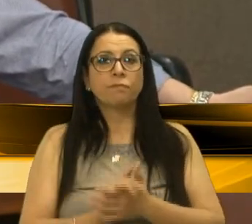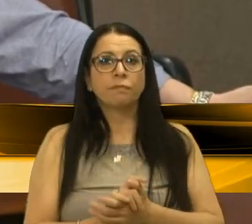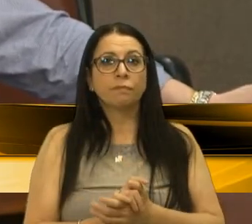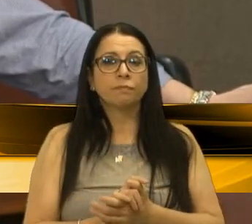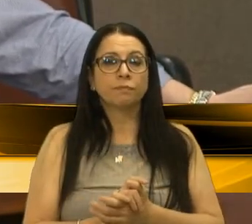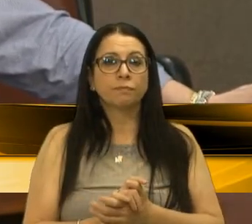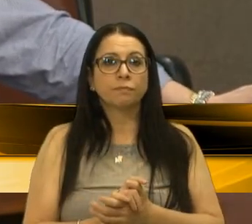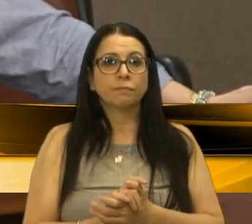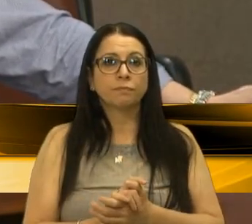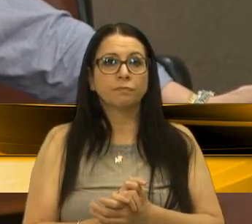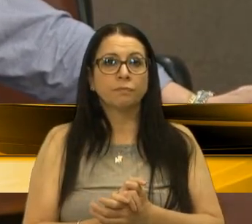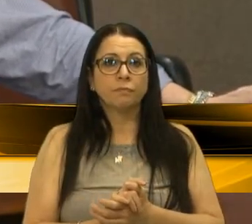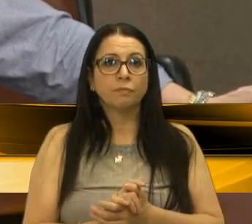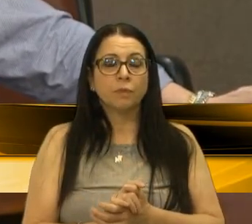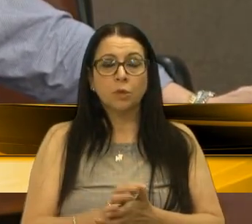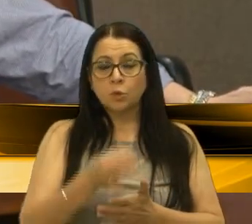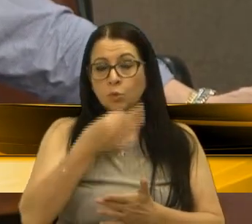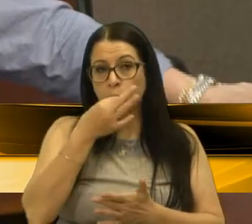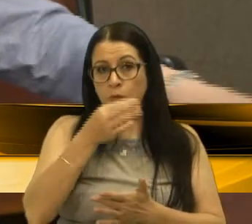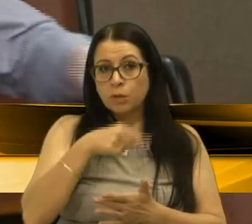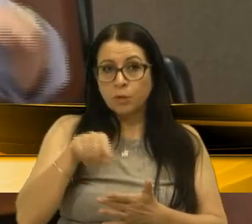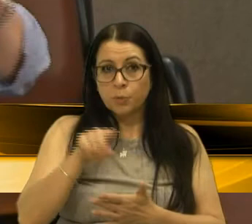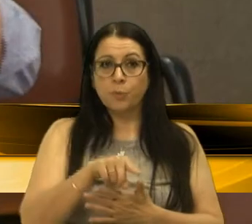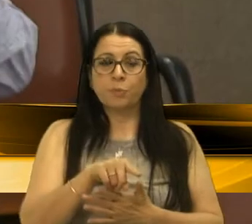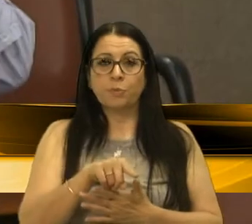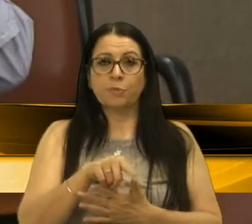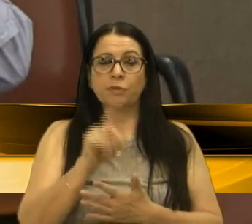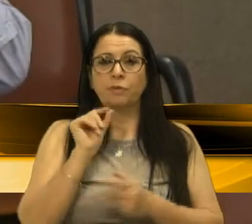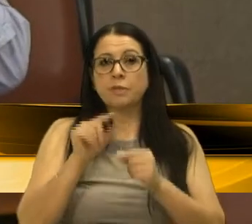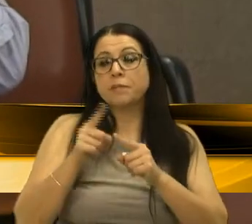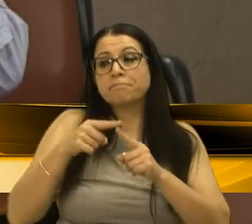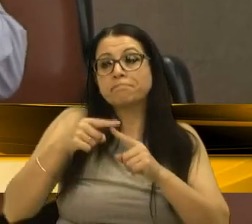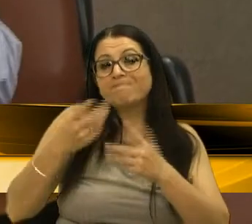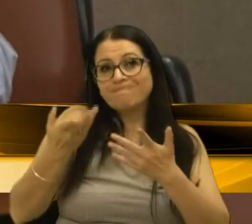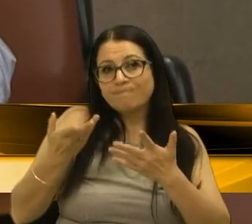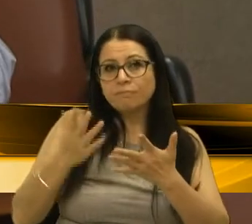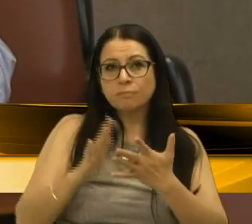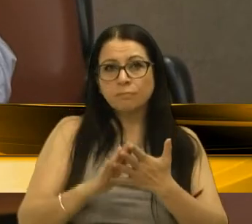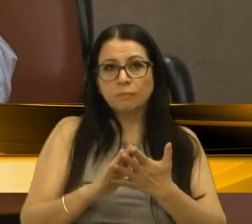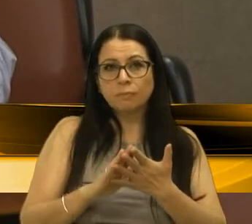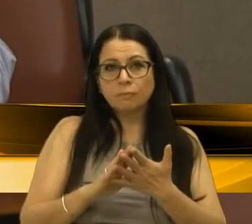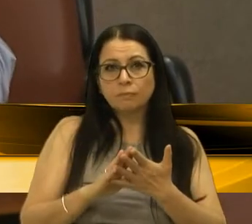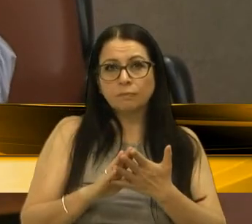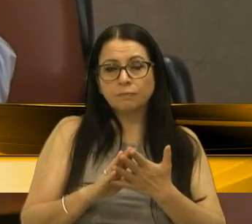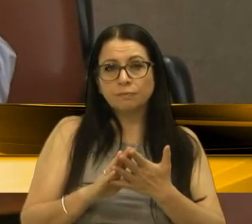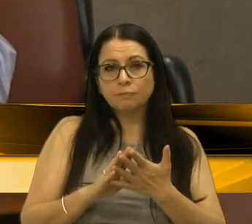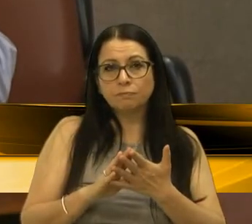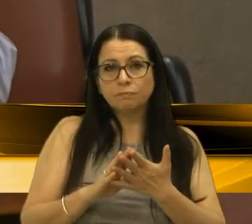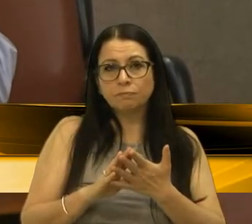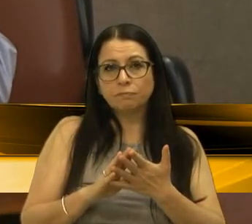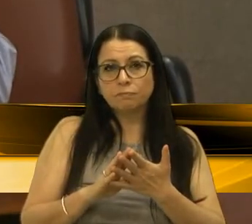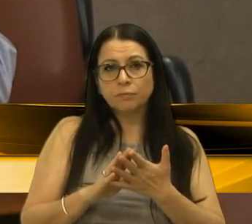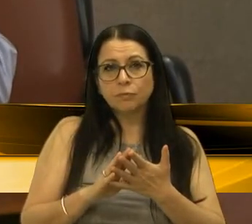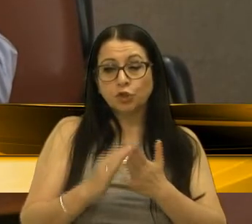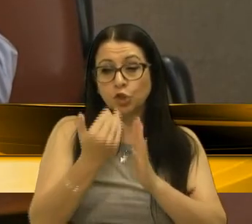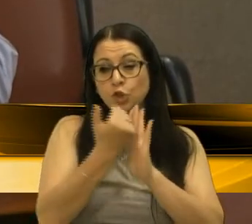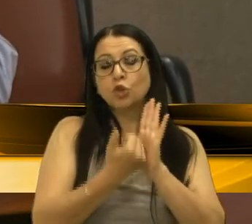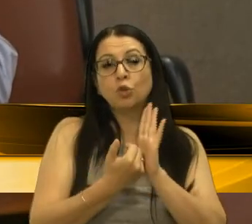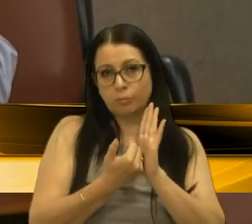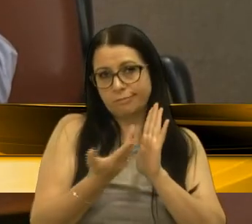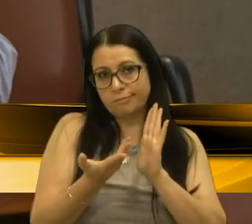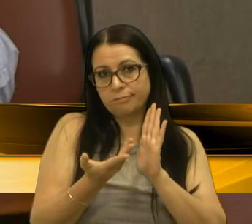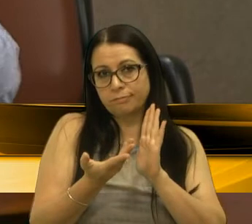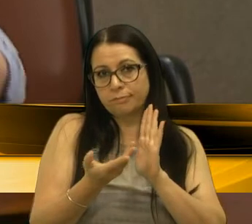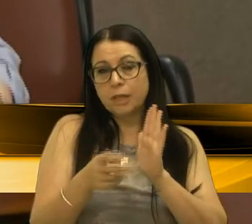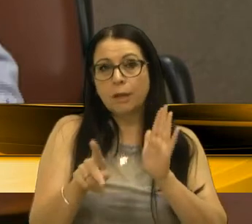do ponto de vista de efetuar esse tipo de desconto, a